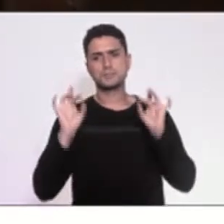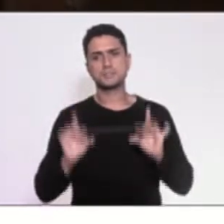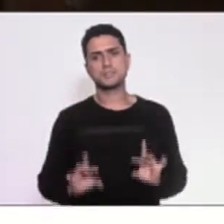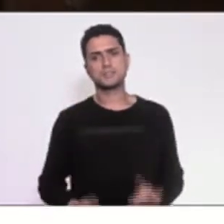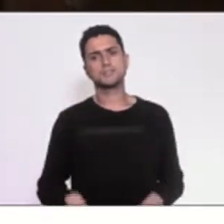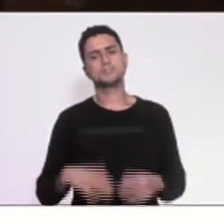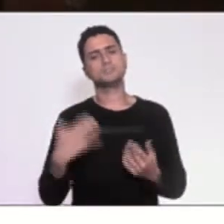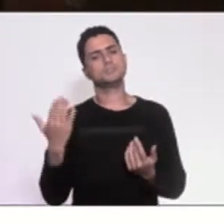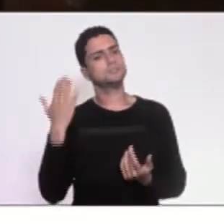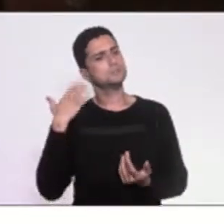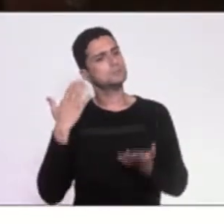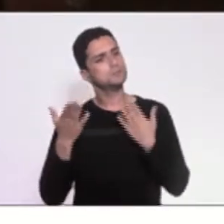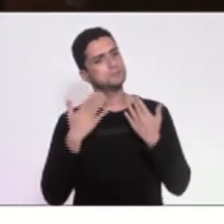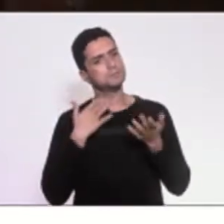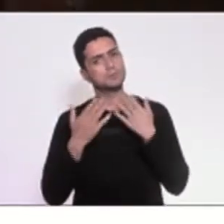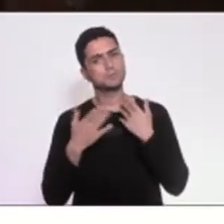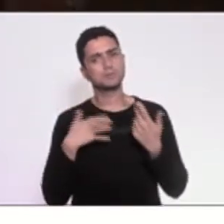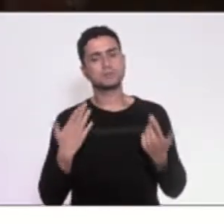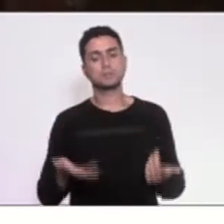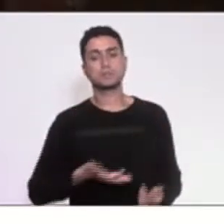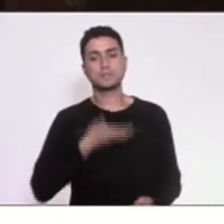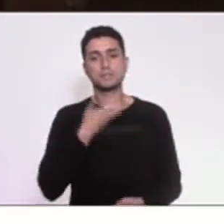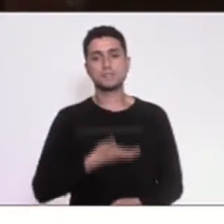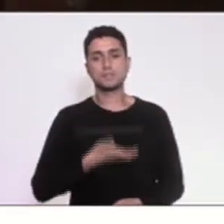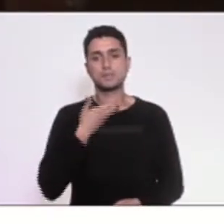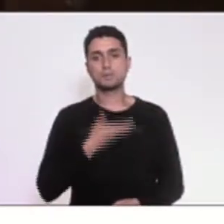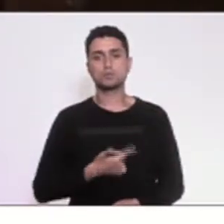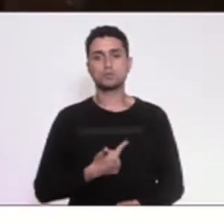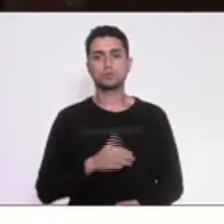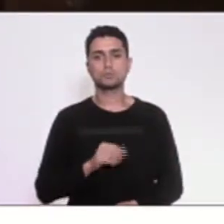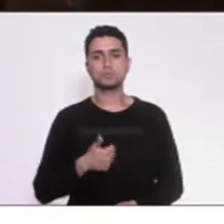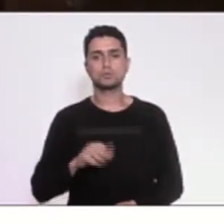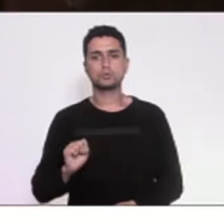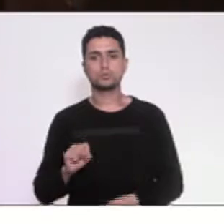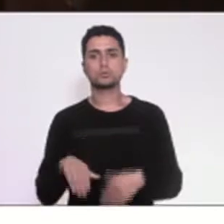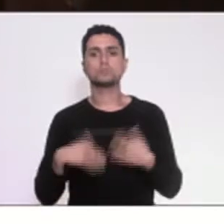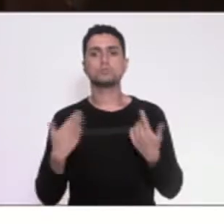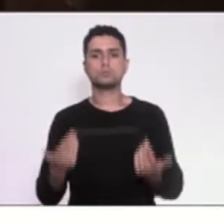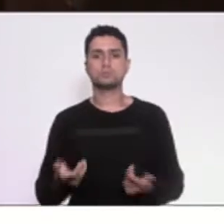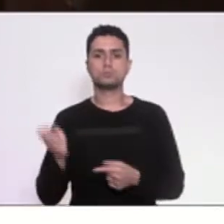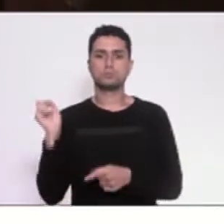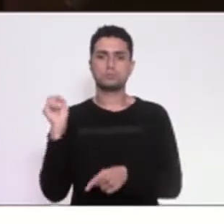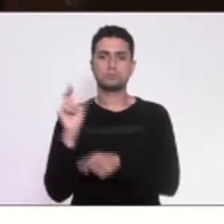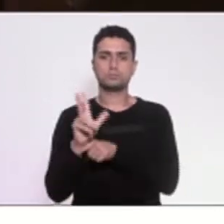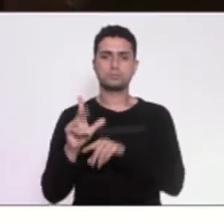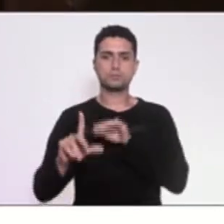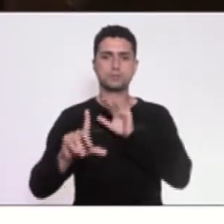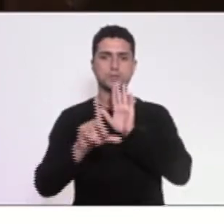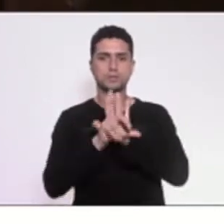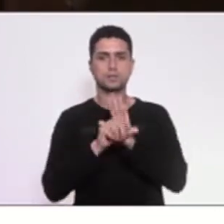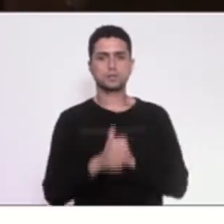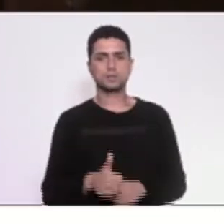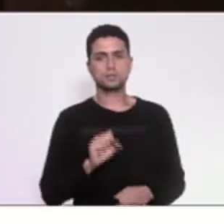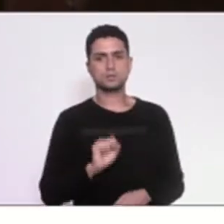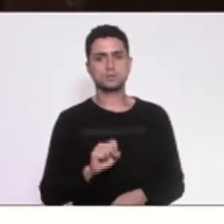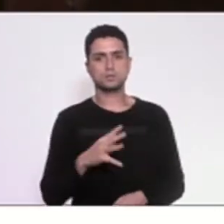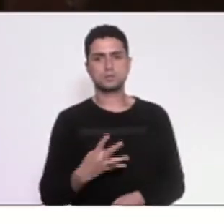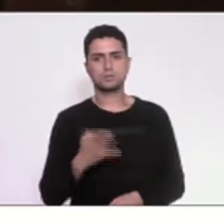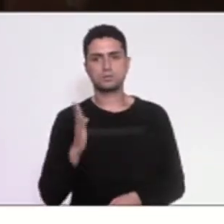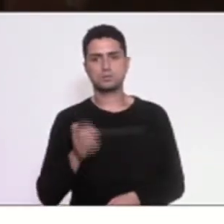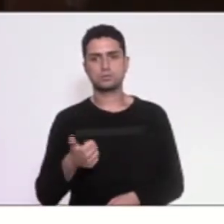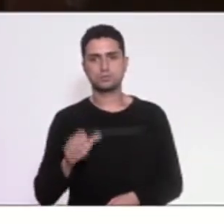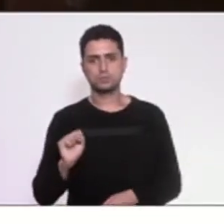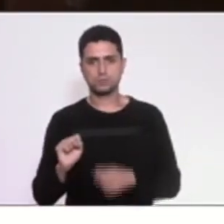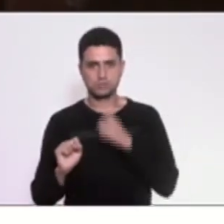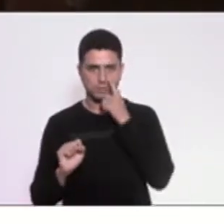até que, em dezembro de 2018, entrou em vigor a lei complementar 184 de 2018, que